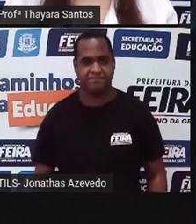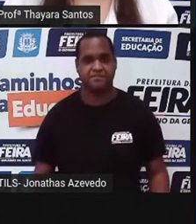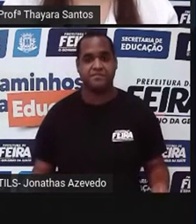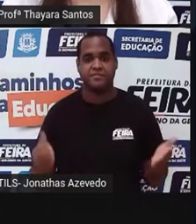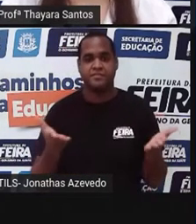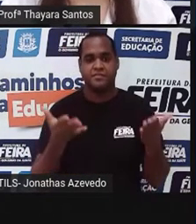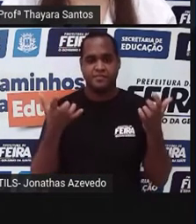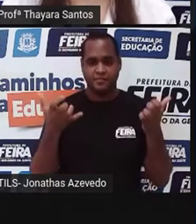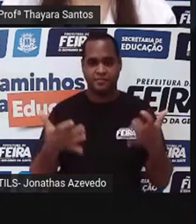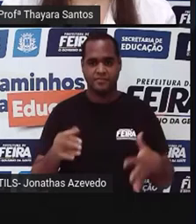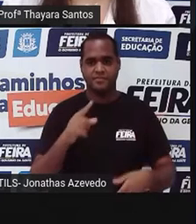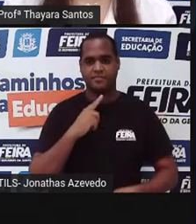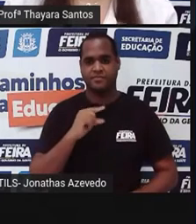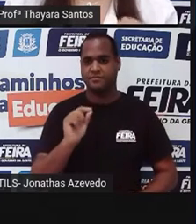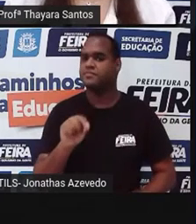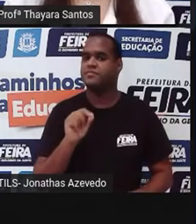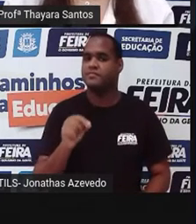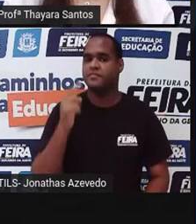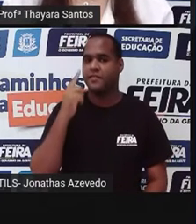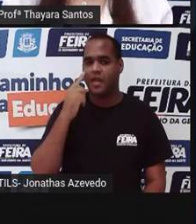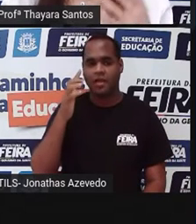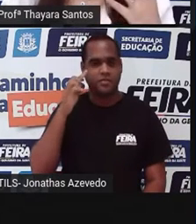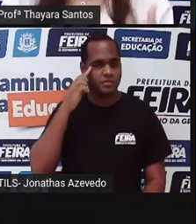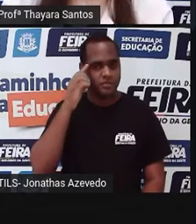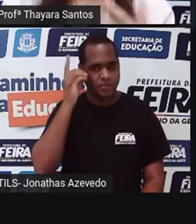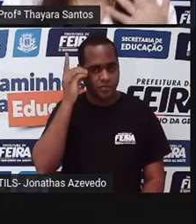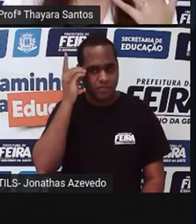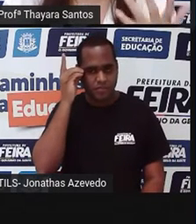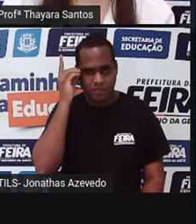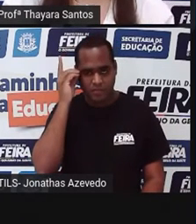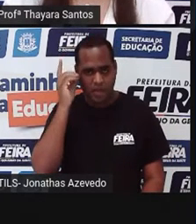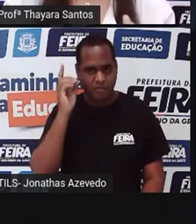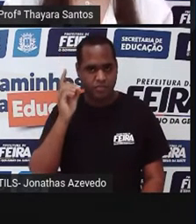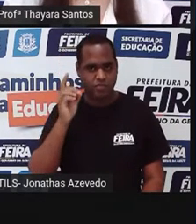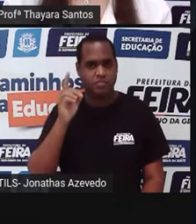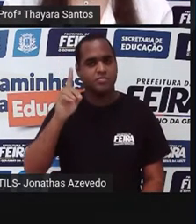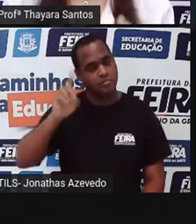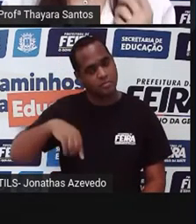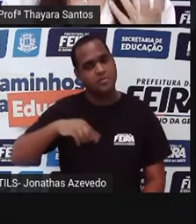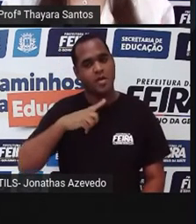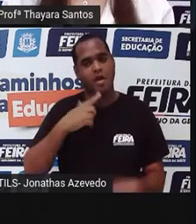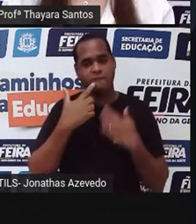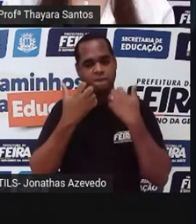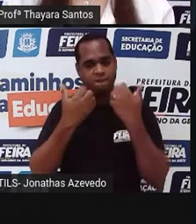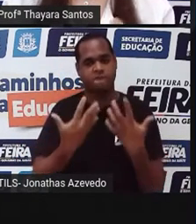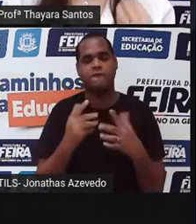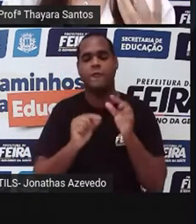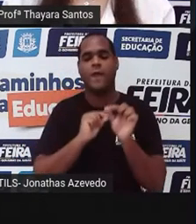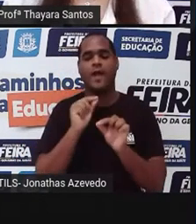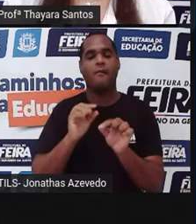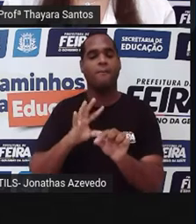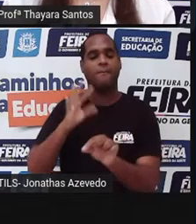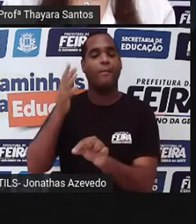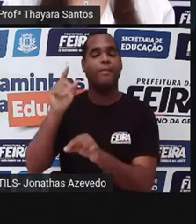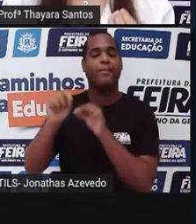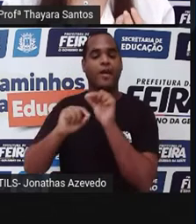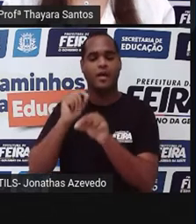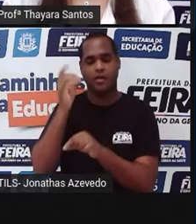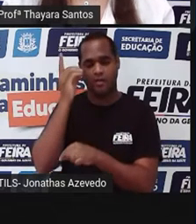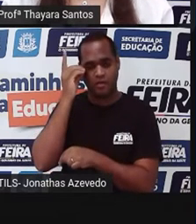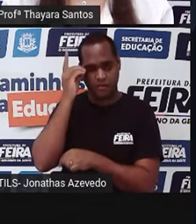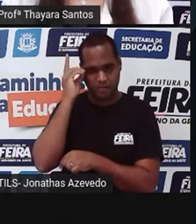Agora, vamos falar sobre a síndrome de Down. Eu também já falei um pouquinho antes sobre ela. O é que acontece na síndrome de Down?